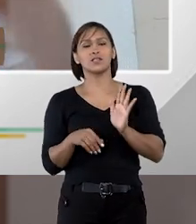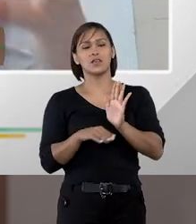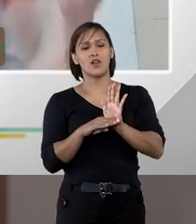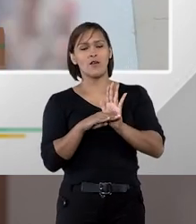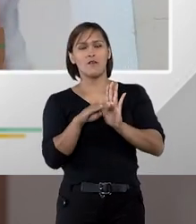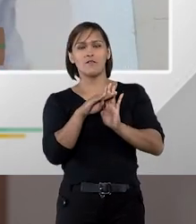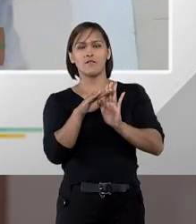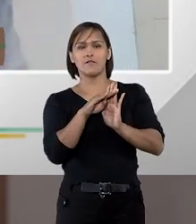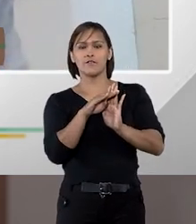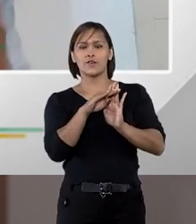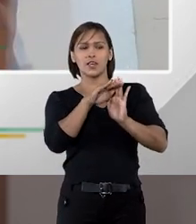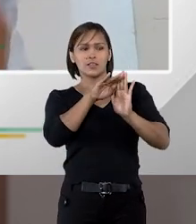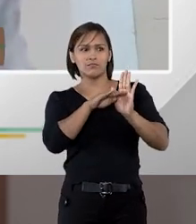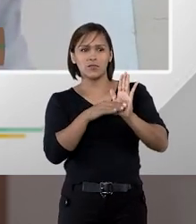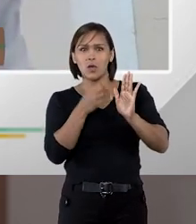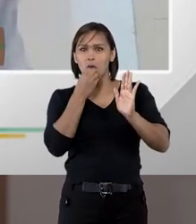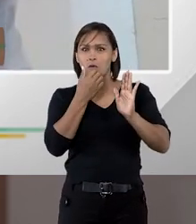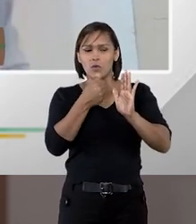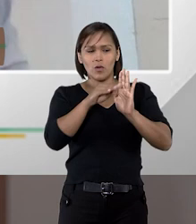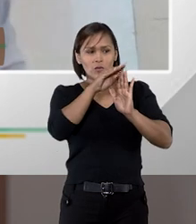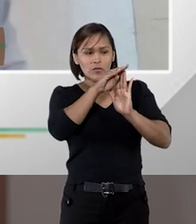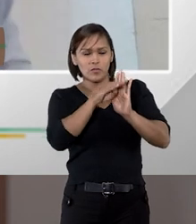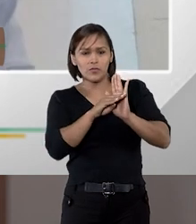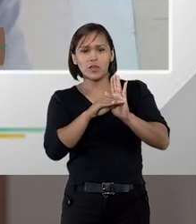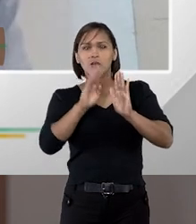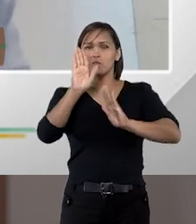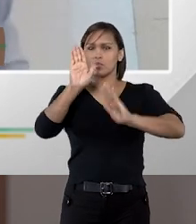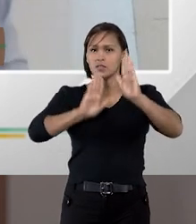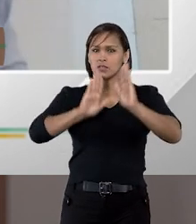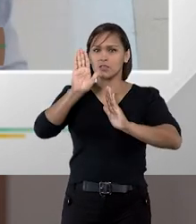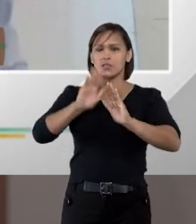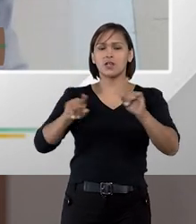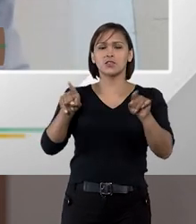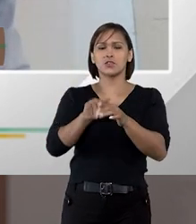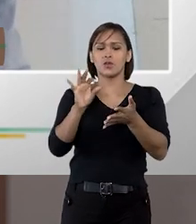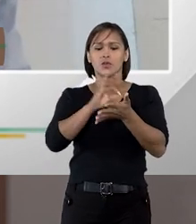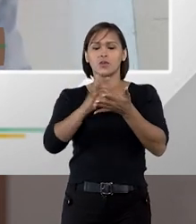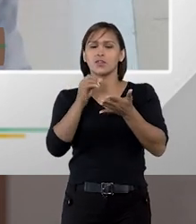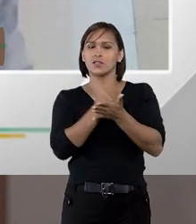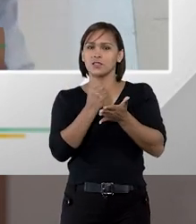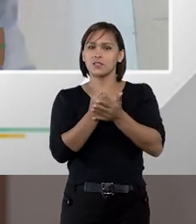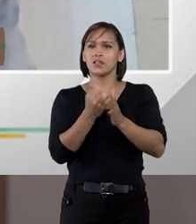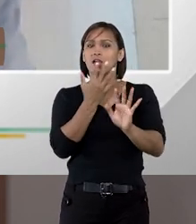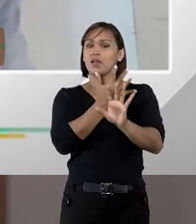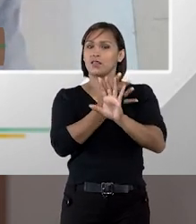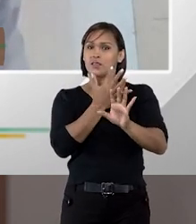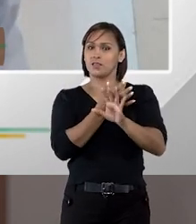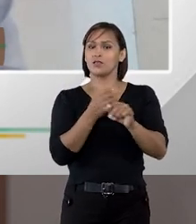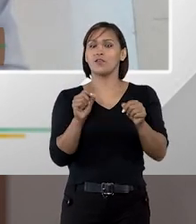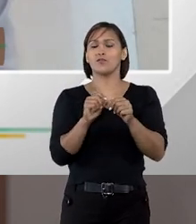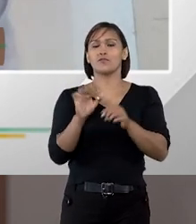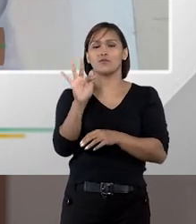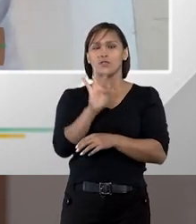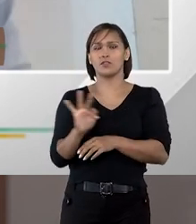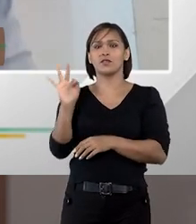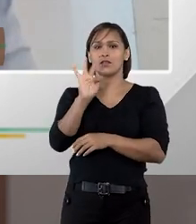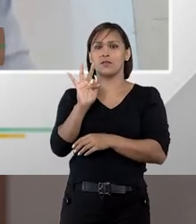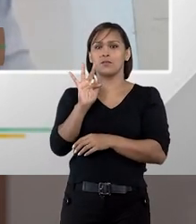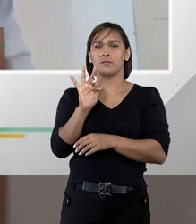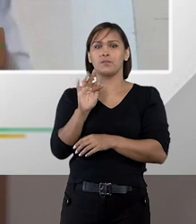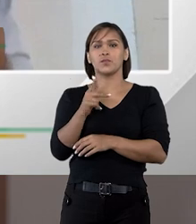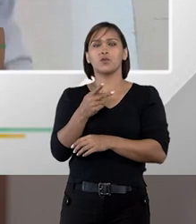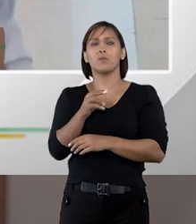que vem abarcando de forma satisfatória os pregões e os procedimentos licitatórios eletrônicos feitos no âmbito federal